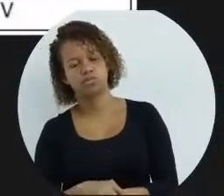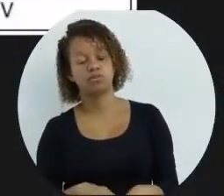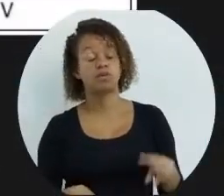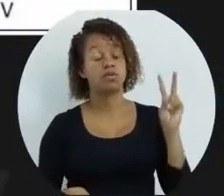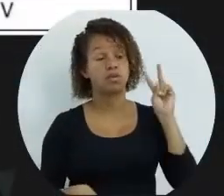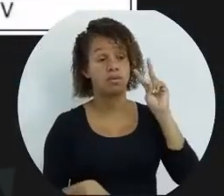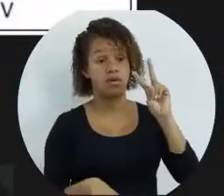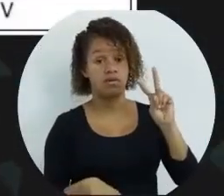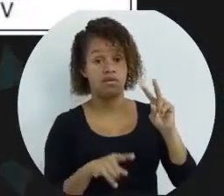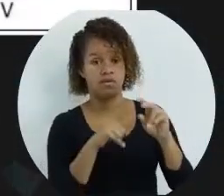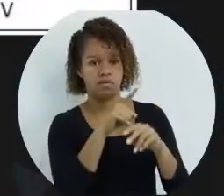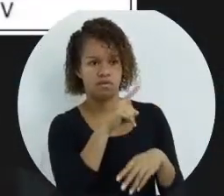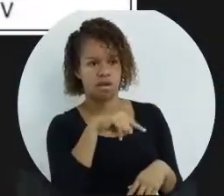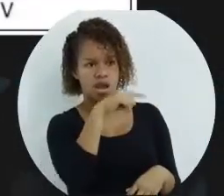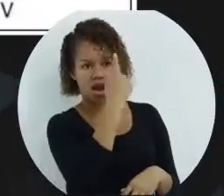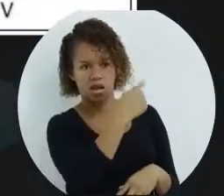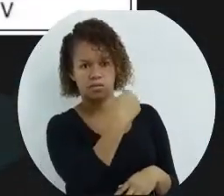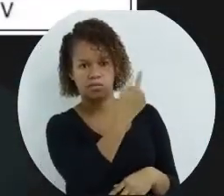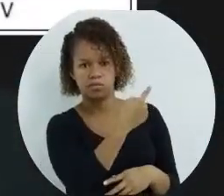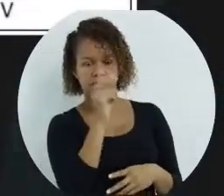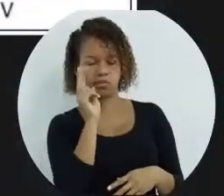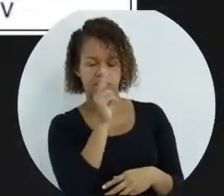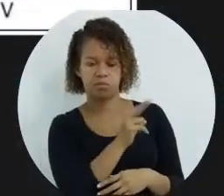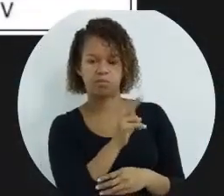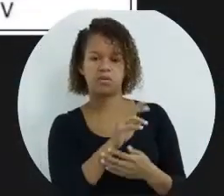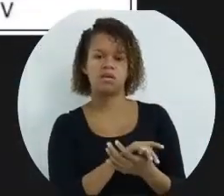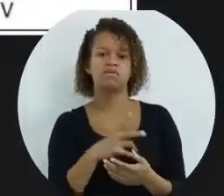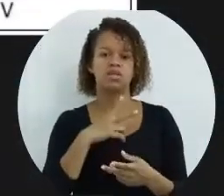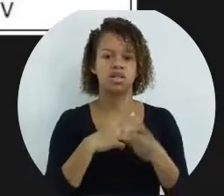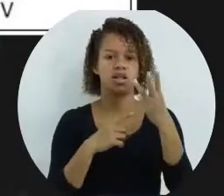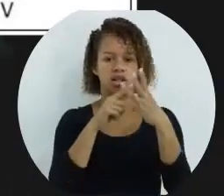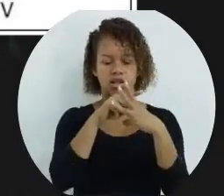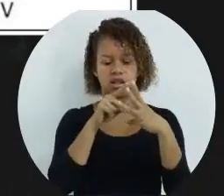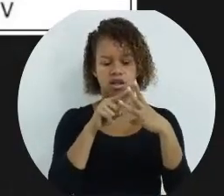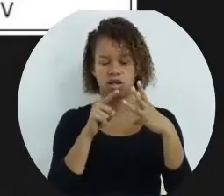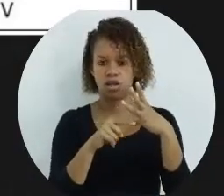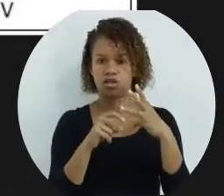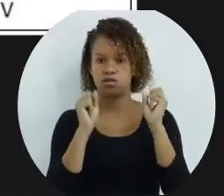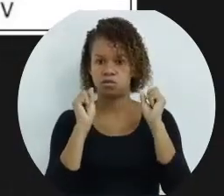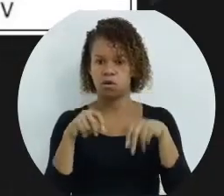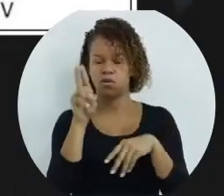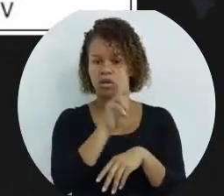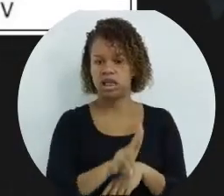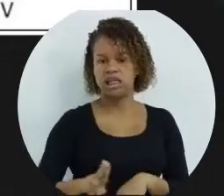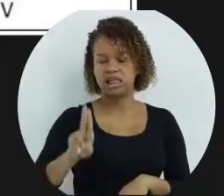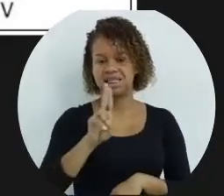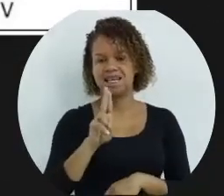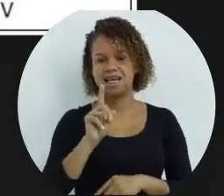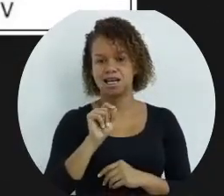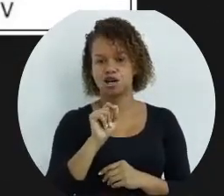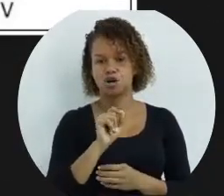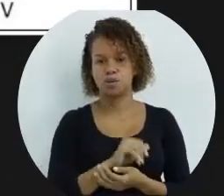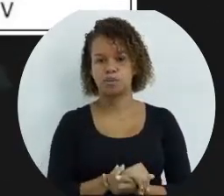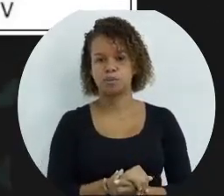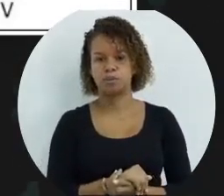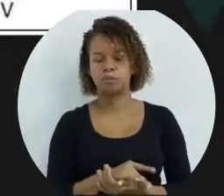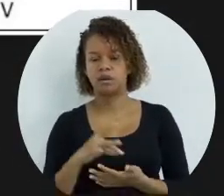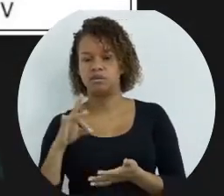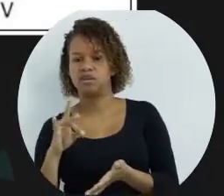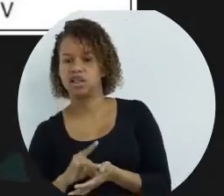ver aí no slide de operadores lógicos, você tem três operadores que você pode utilizar com esses